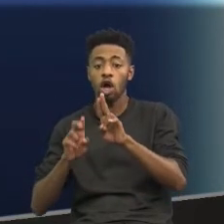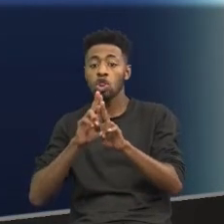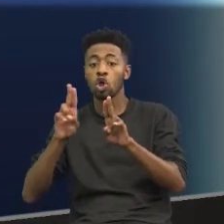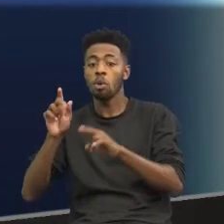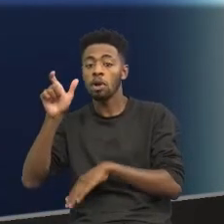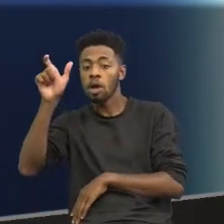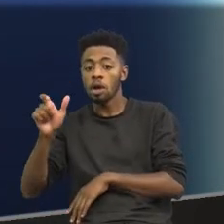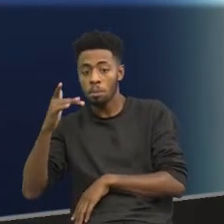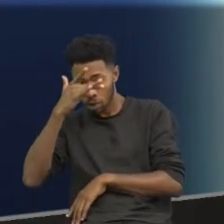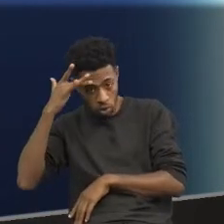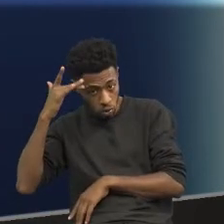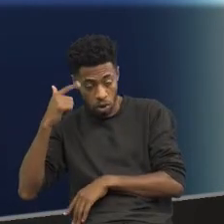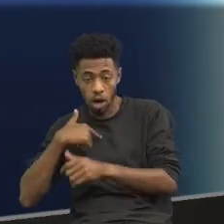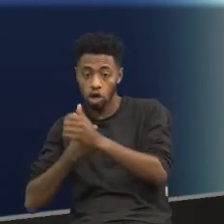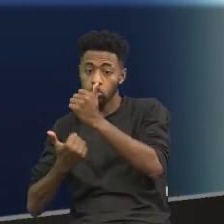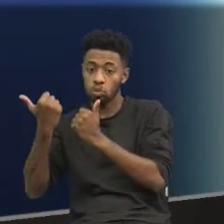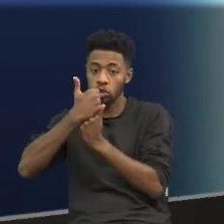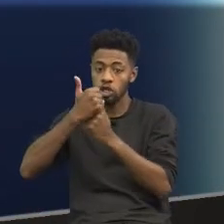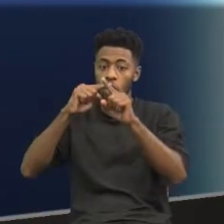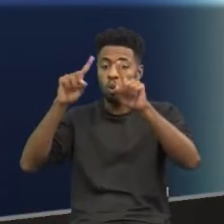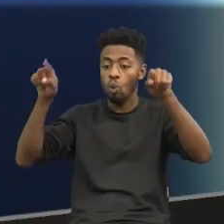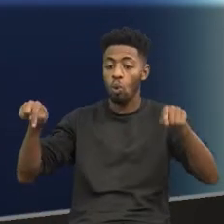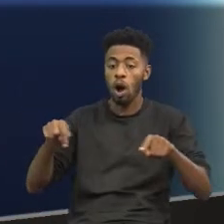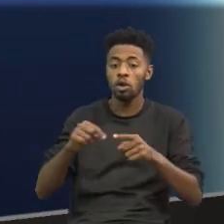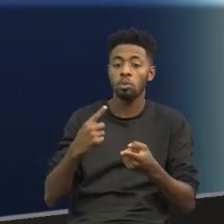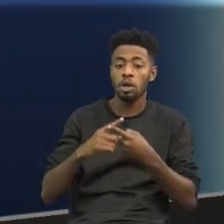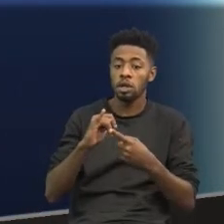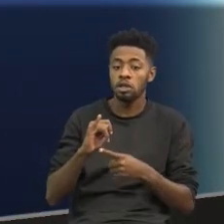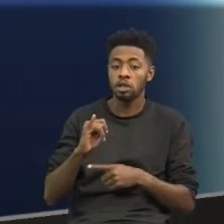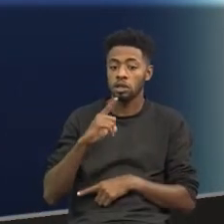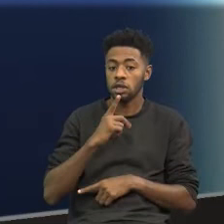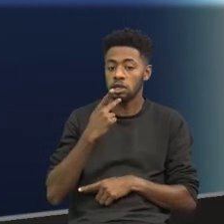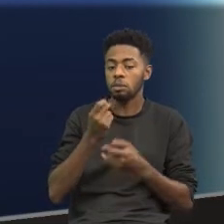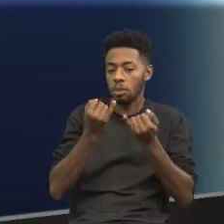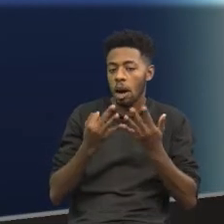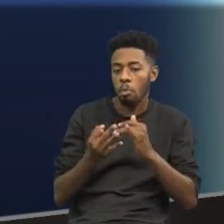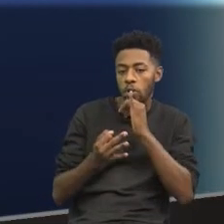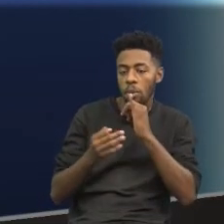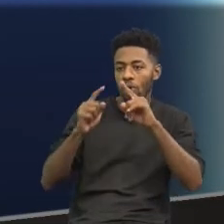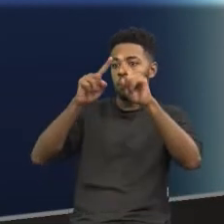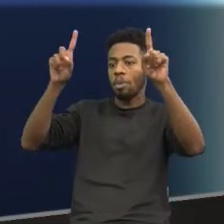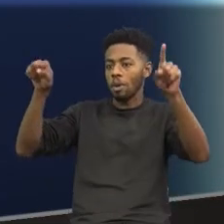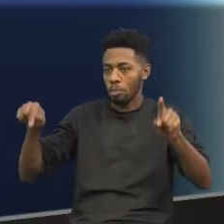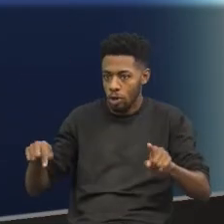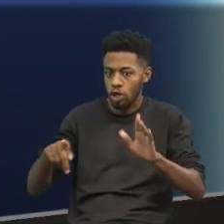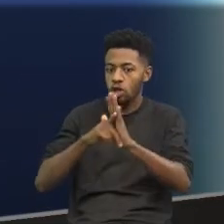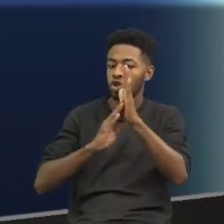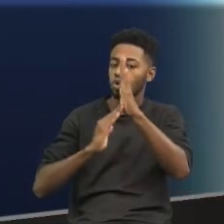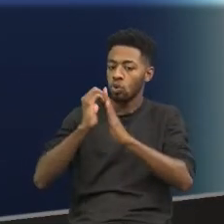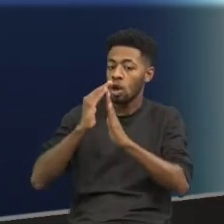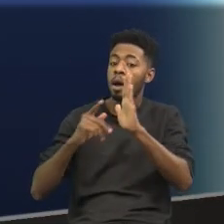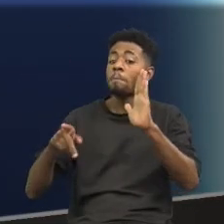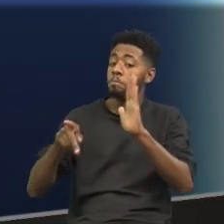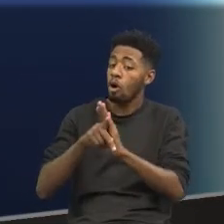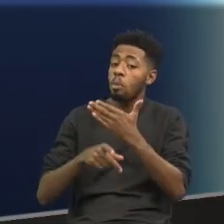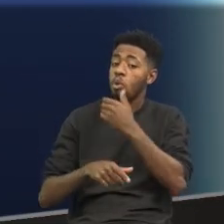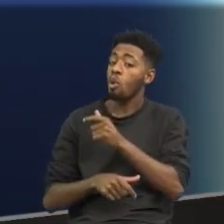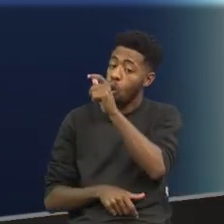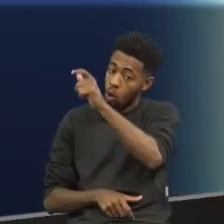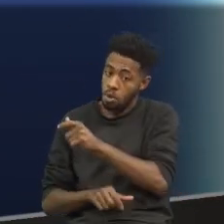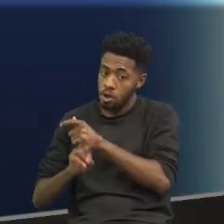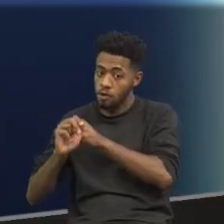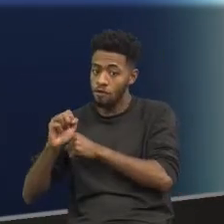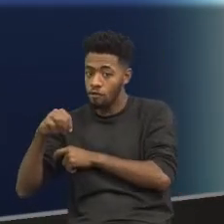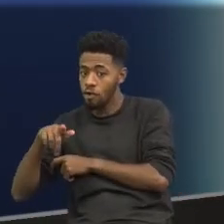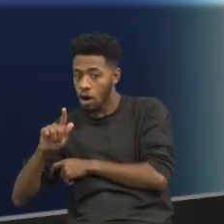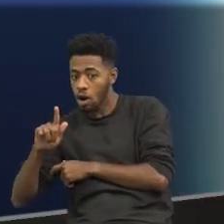do autor no lugar da obra. Então, ao invés de ele escrever a obra de Van Gogh, a pintura de Van Gogh, não, ele fala